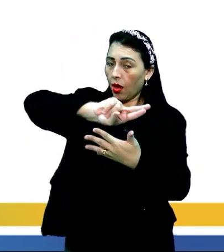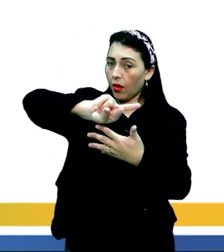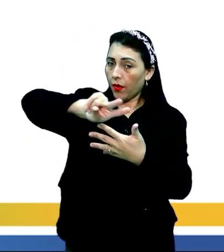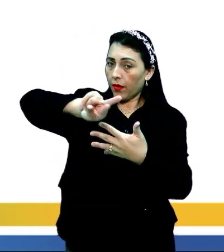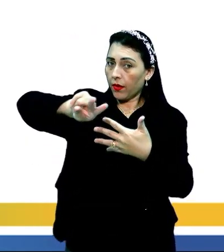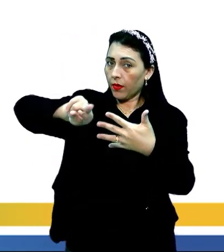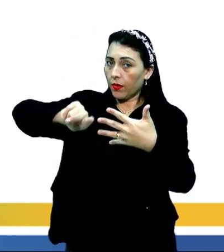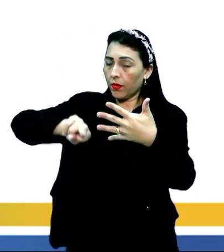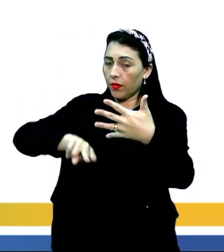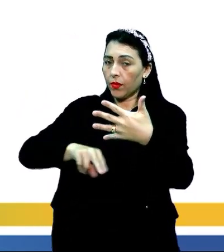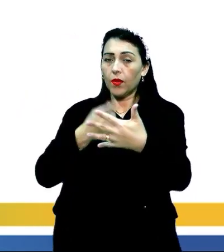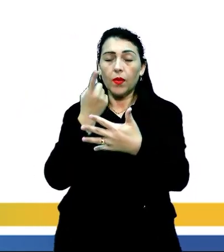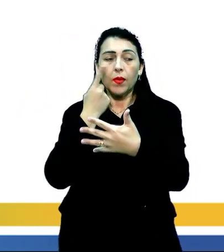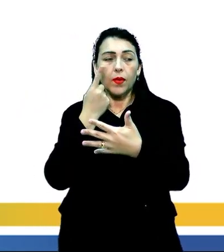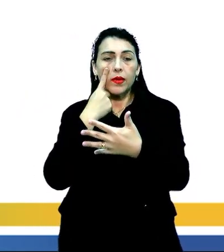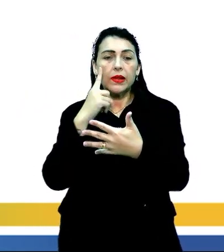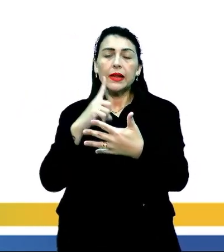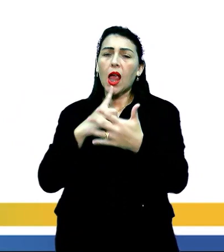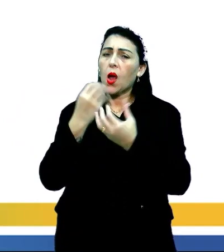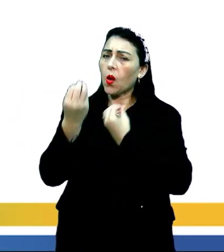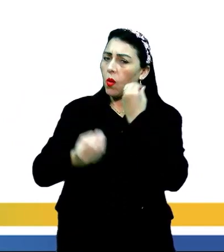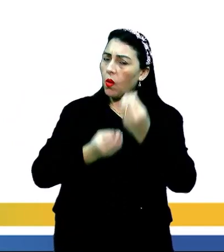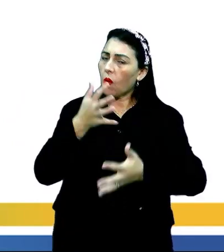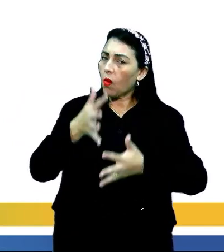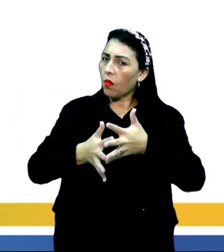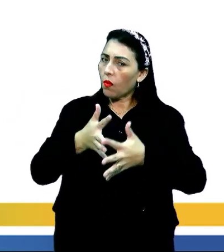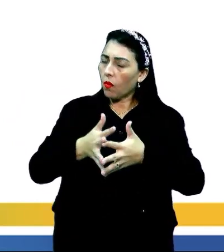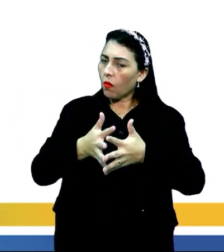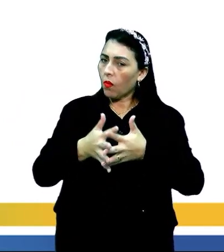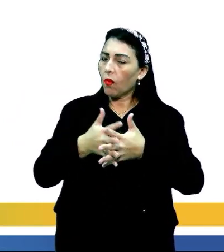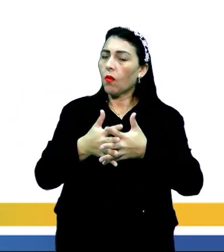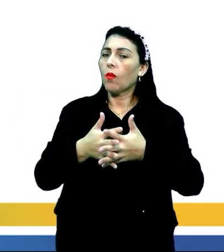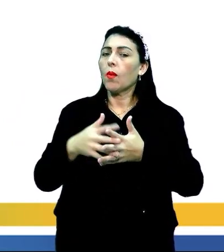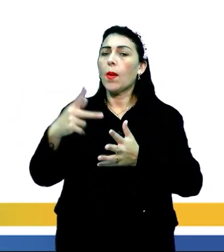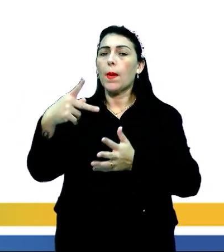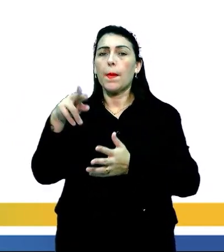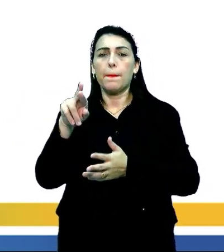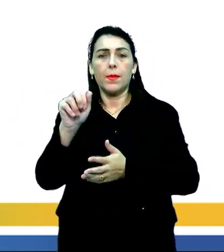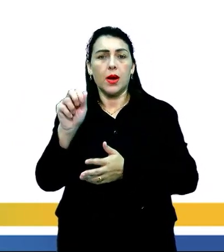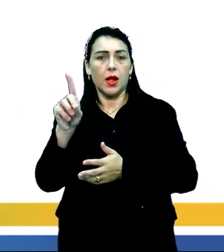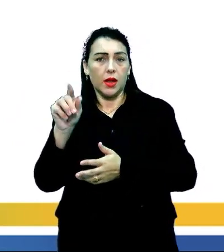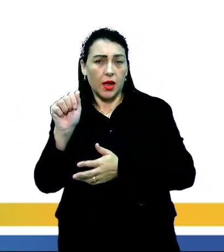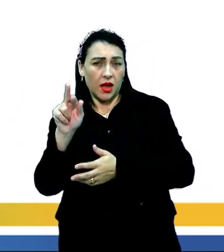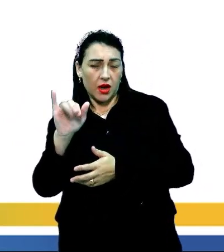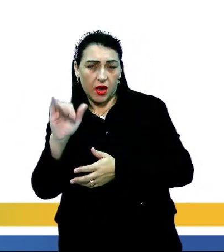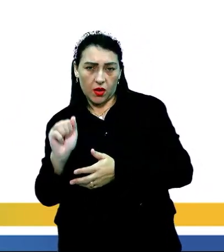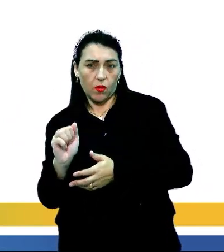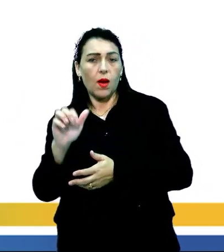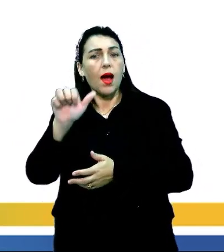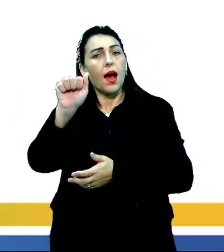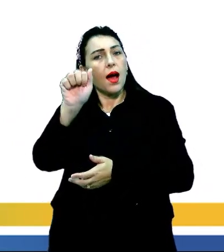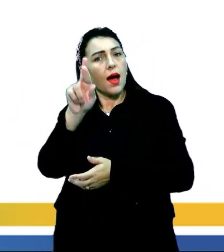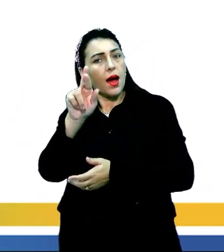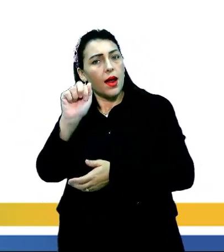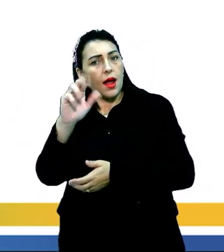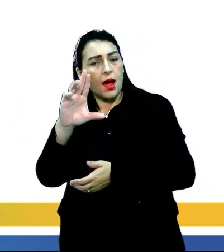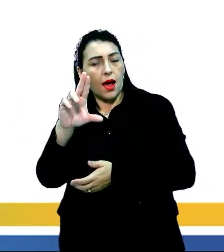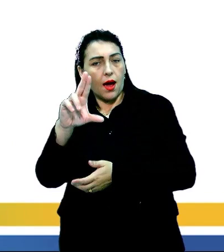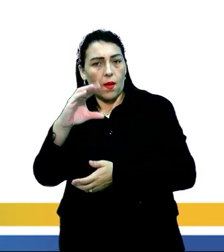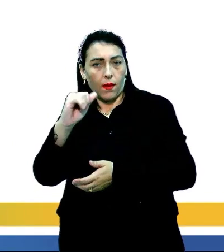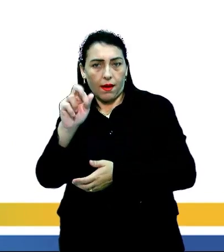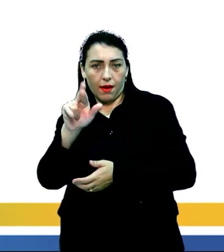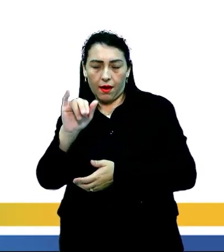eles. Olha só, tem como eu confundir domínio das pradarias com o domínio das araucárias? Porque os dois aí,